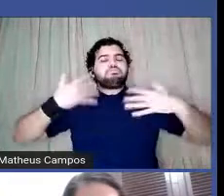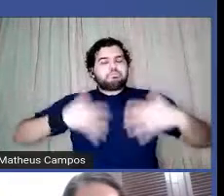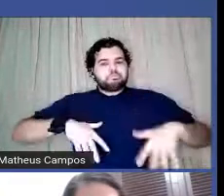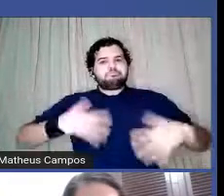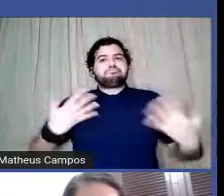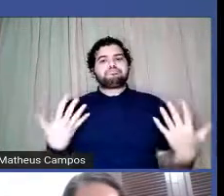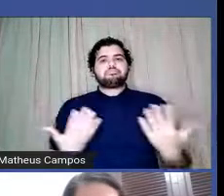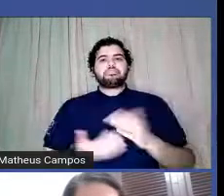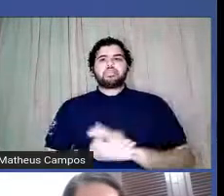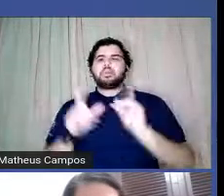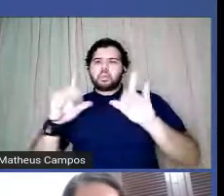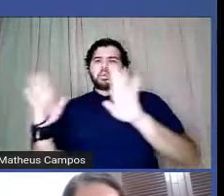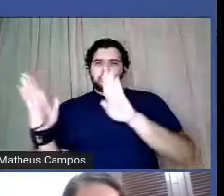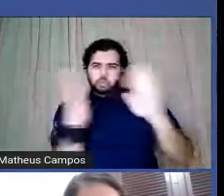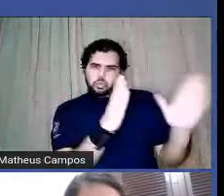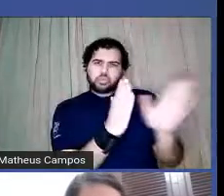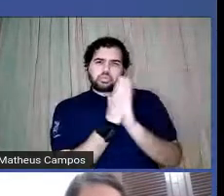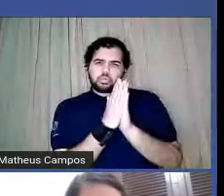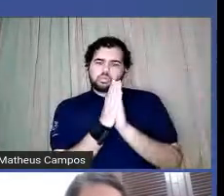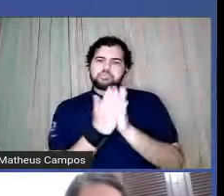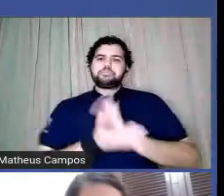Passa o slide, Vinícius, por favor.